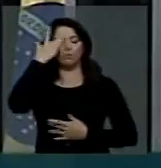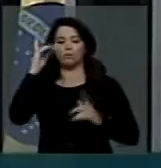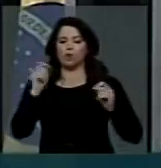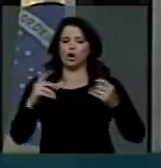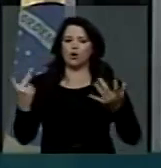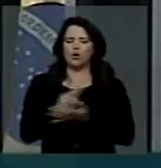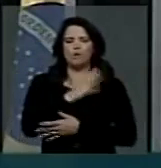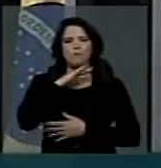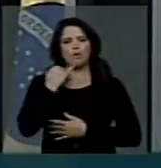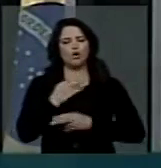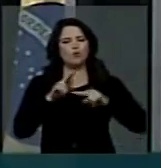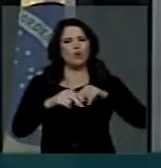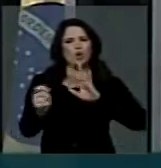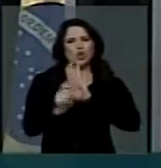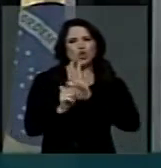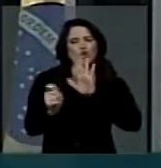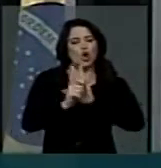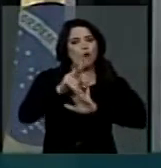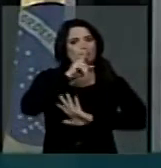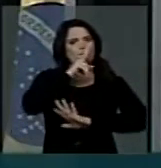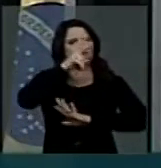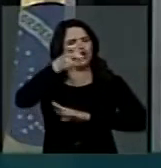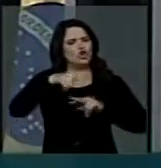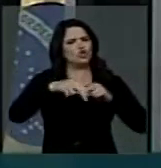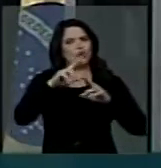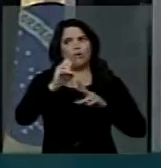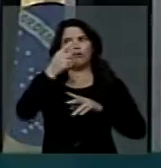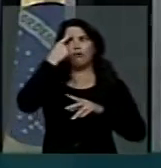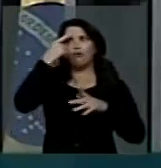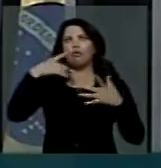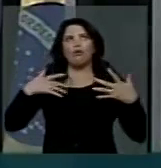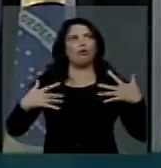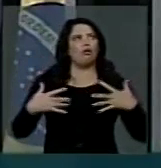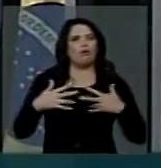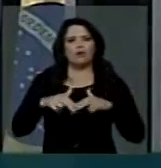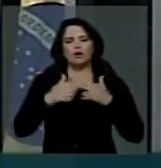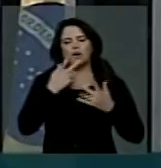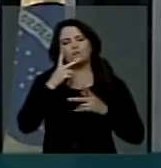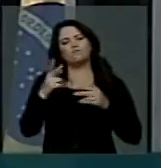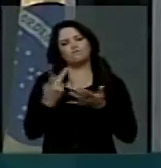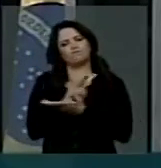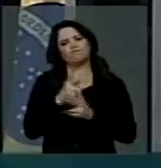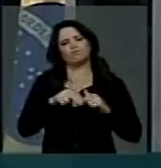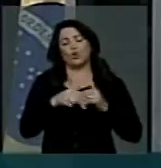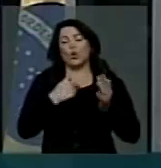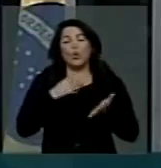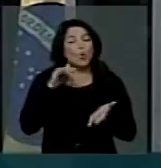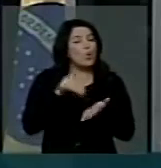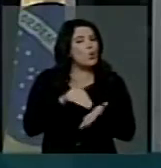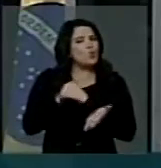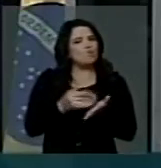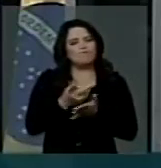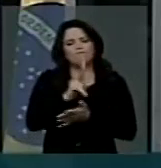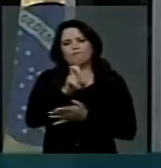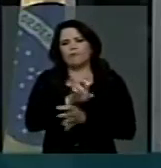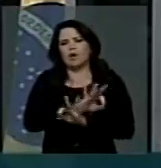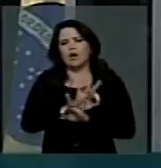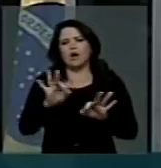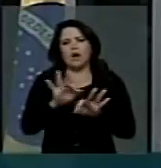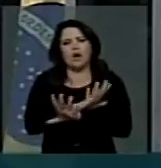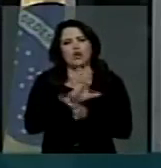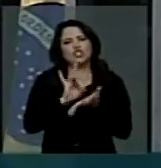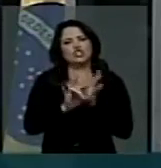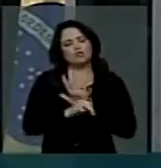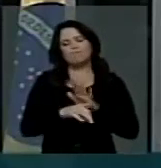morte, devido ao uso de drogas ou de transtornos mentais. Essa ação, usada como último recurso, ocorre mesmo